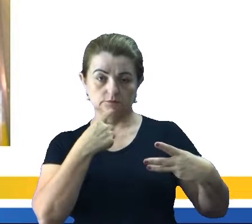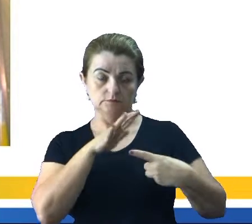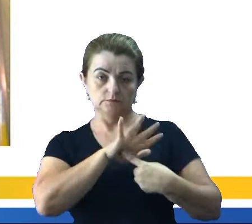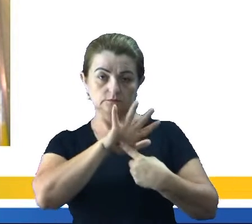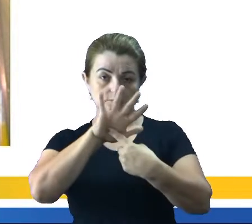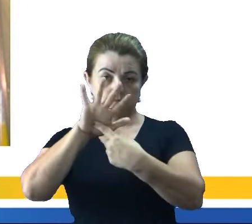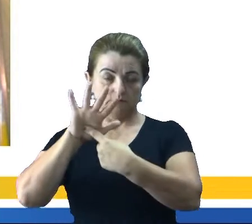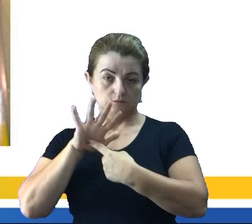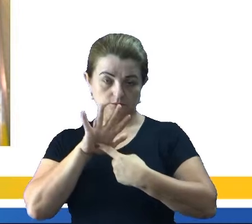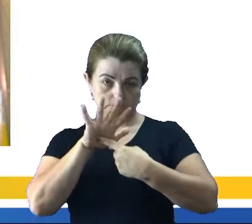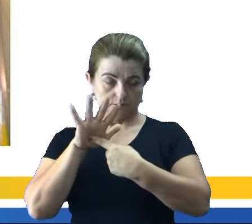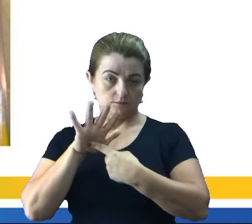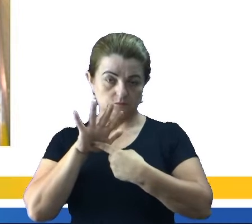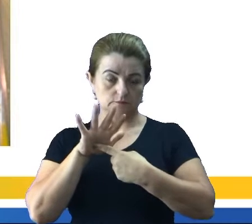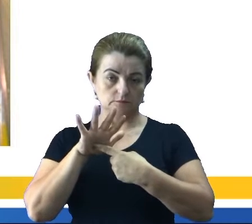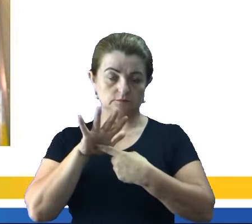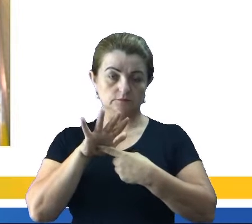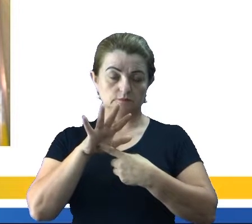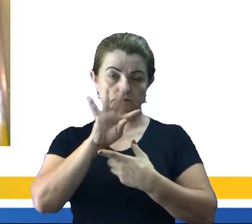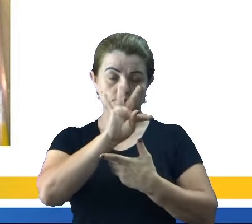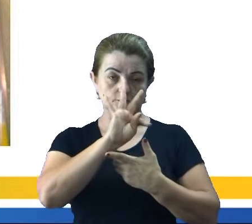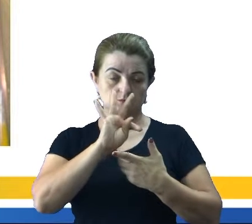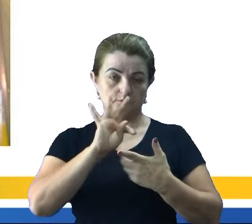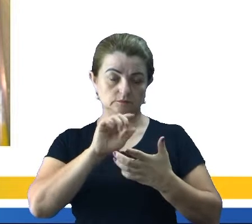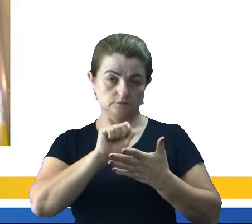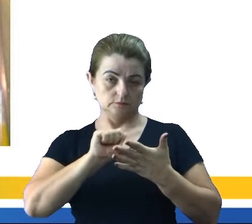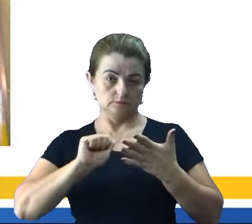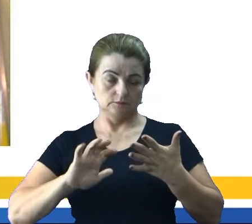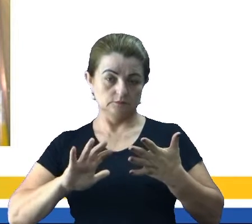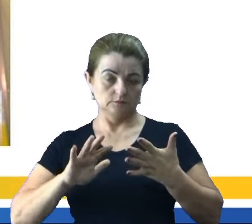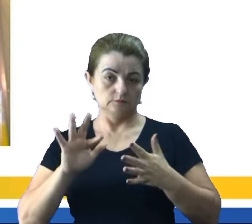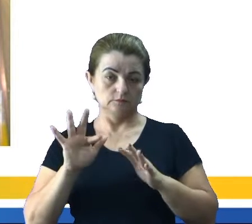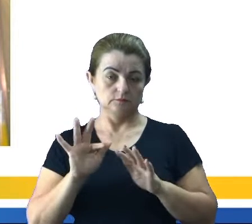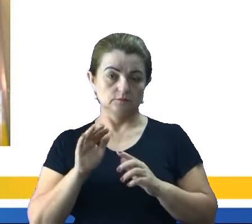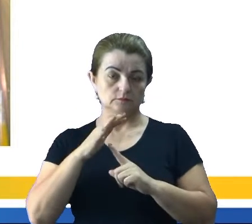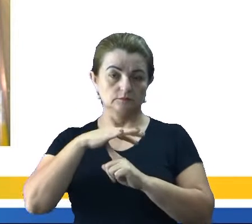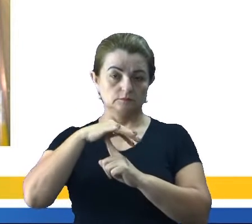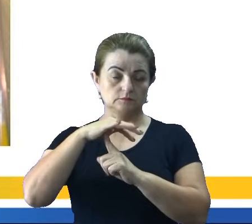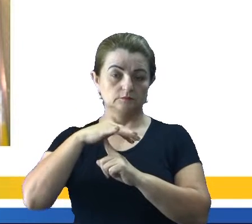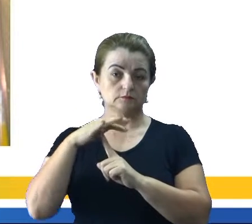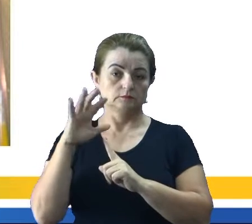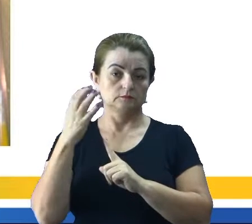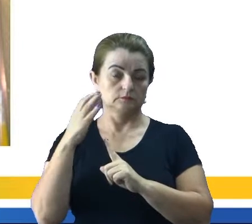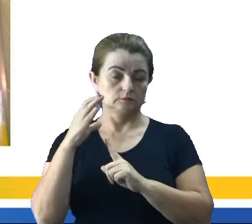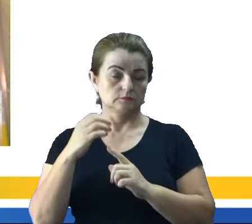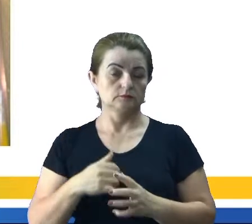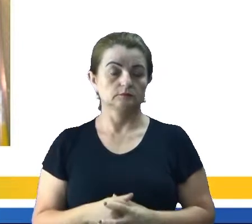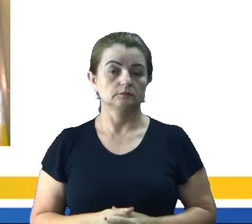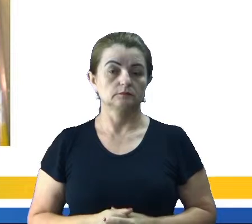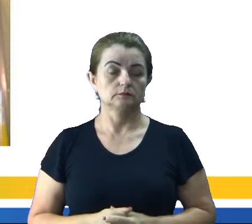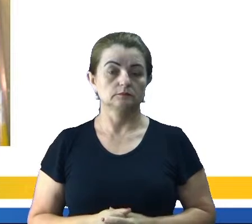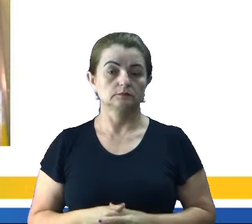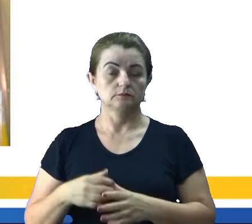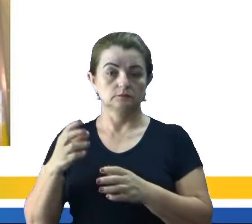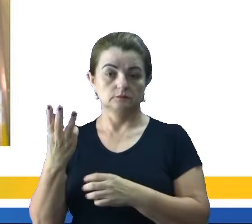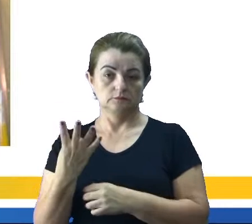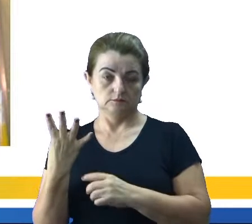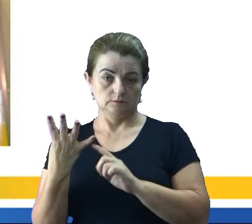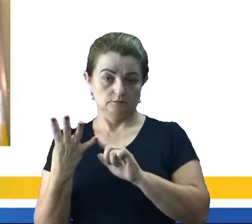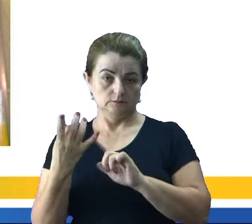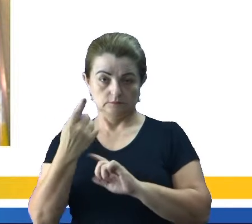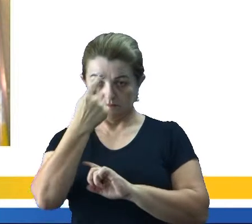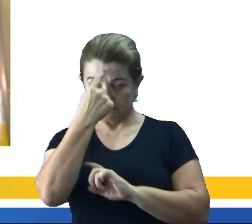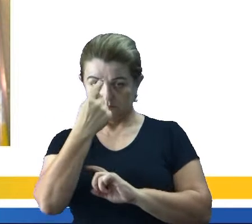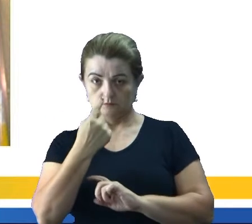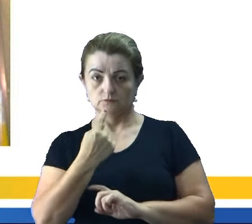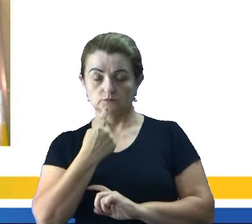apresentação de um trabalho, né, muito provavelmente em uma feira de ciências. E por último, nós temos